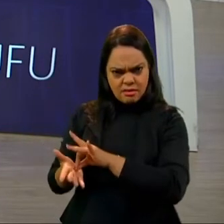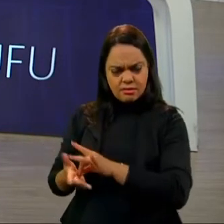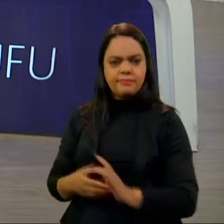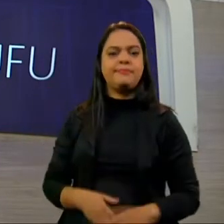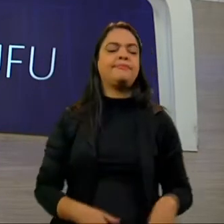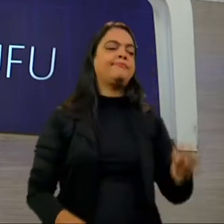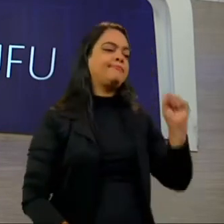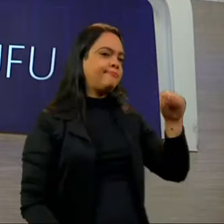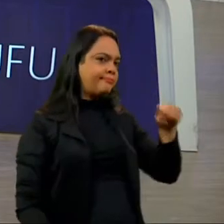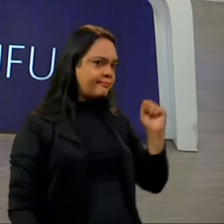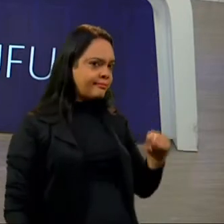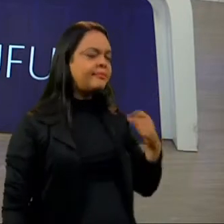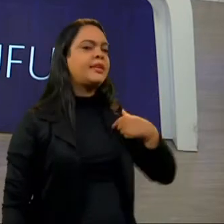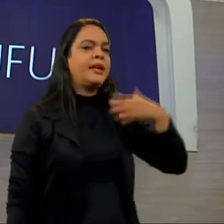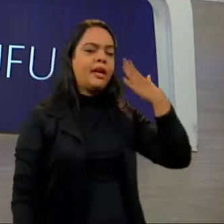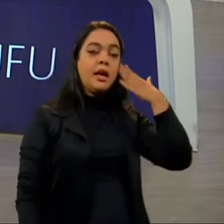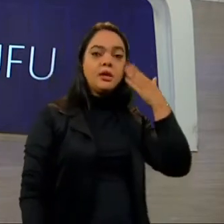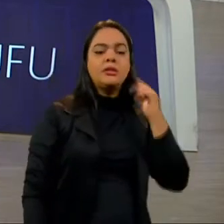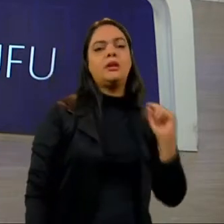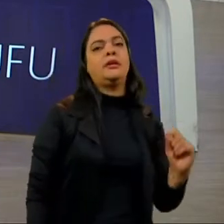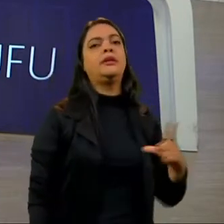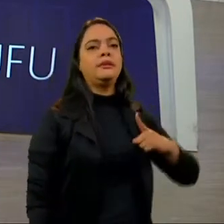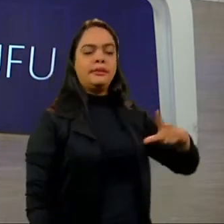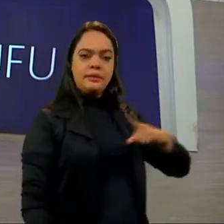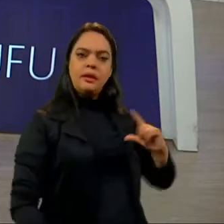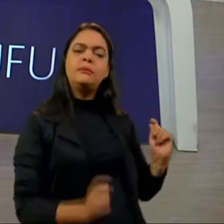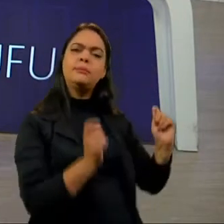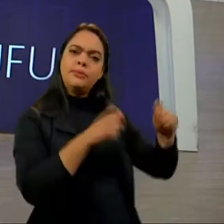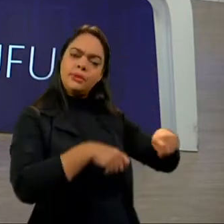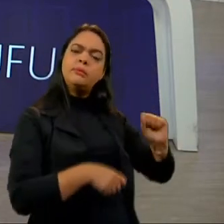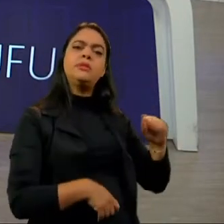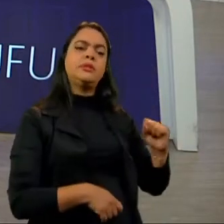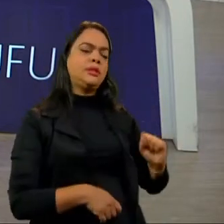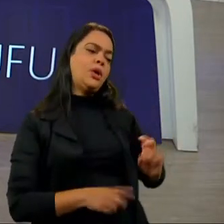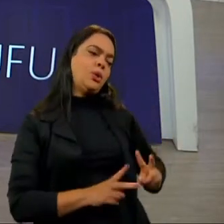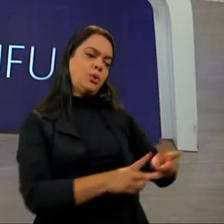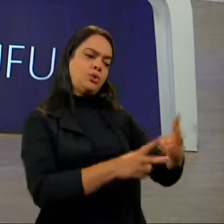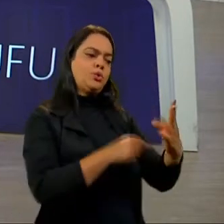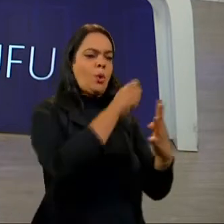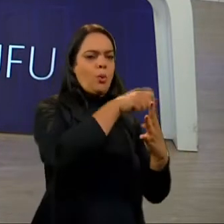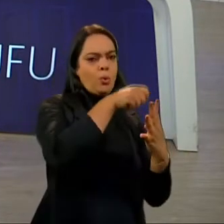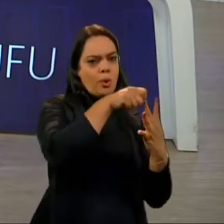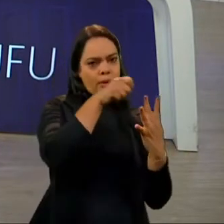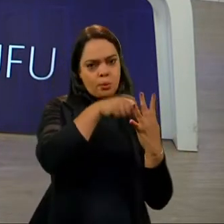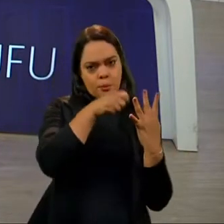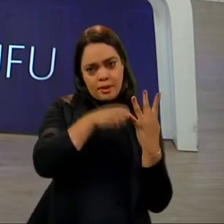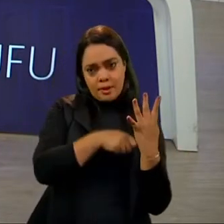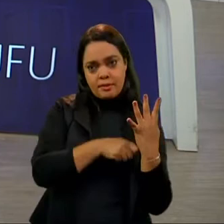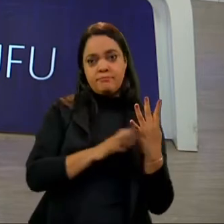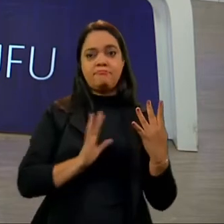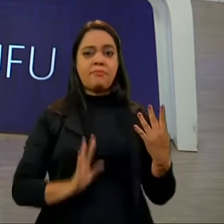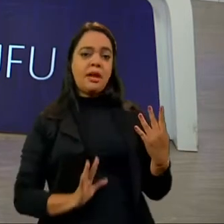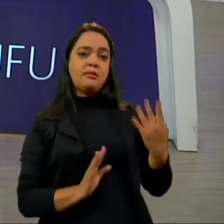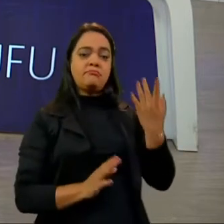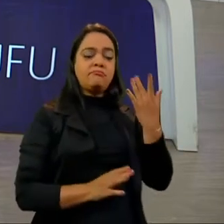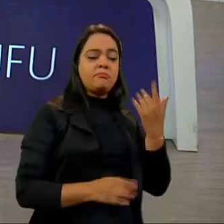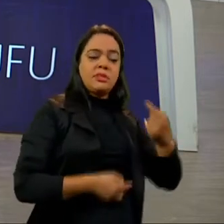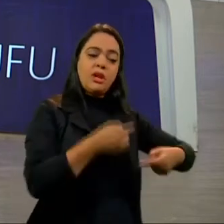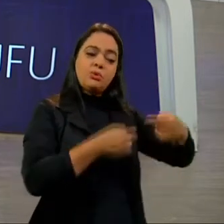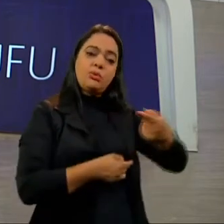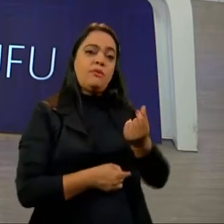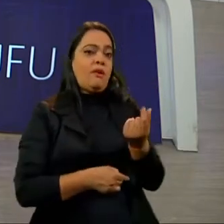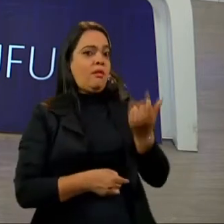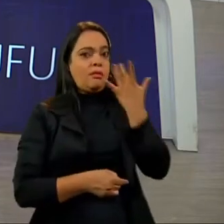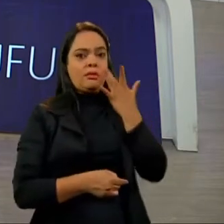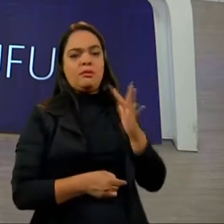Sim, até onde eu saiba, existe, então, a possibilidade da prorrogação por quatro meses. Ainda está em discussão a questão do